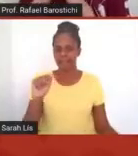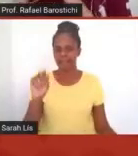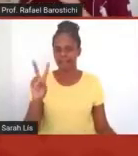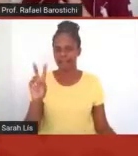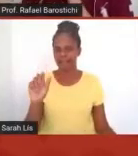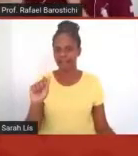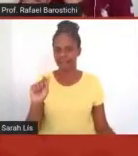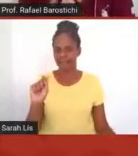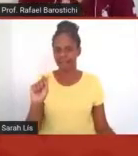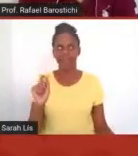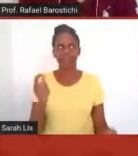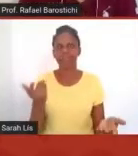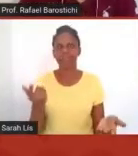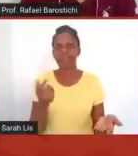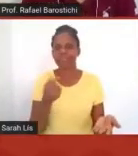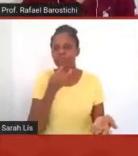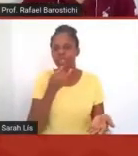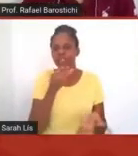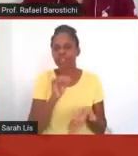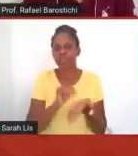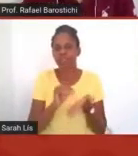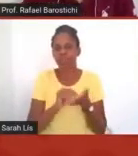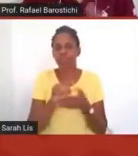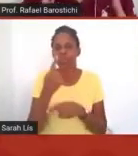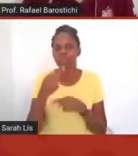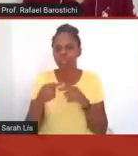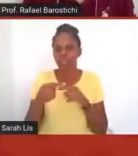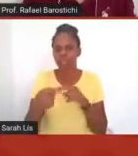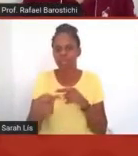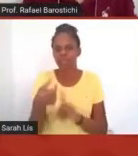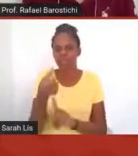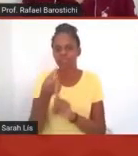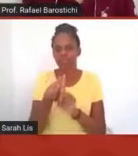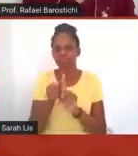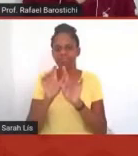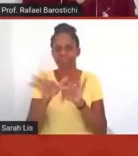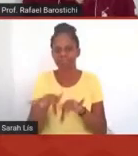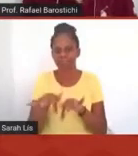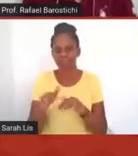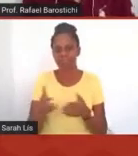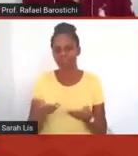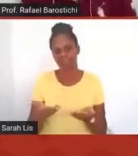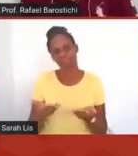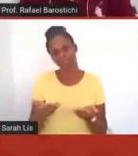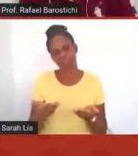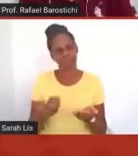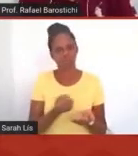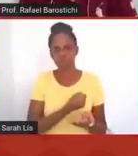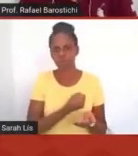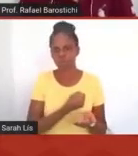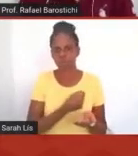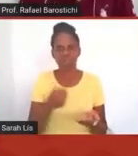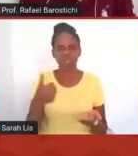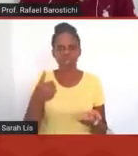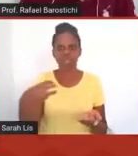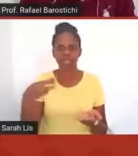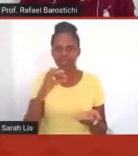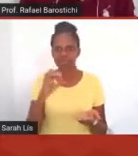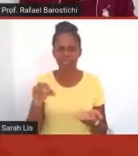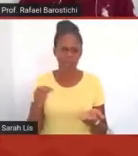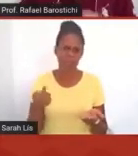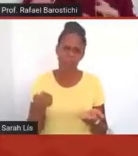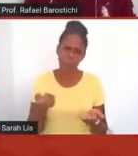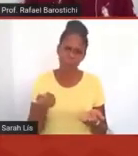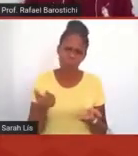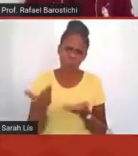faltando uma semana para terminar o semestre. Então, esse número foi realmente muito baixo. e